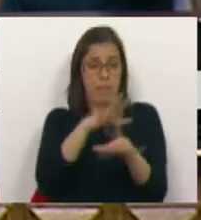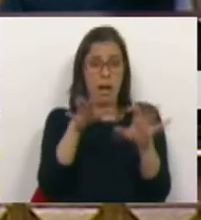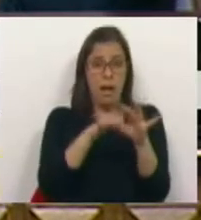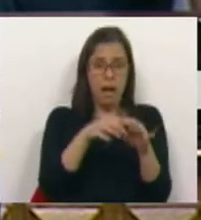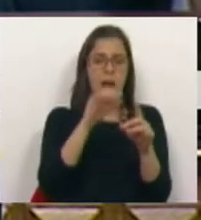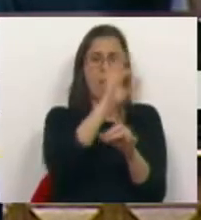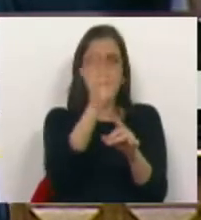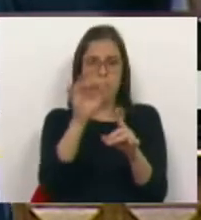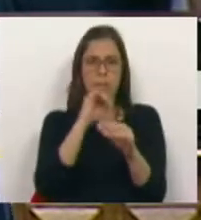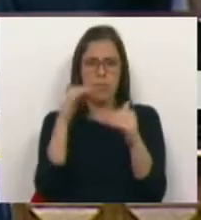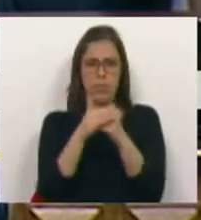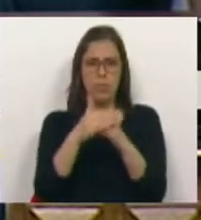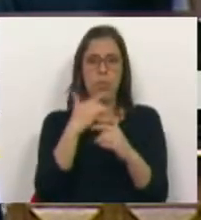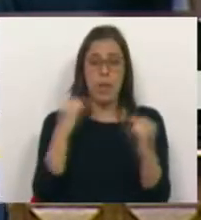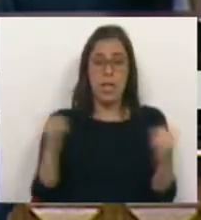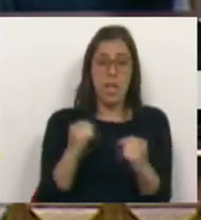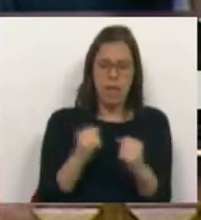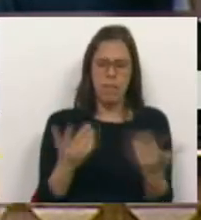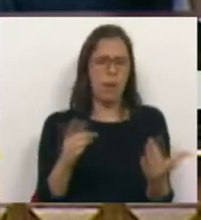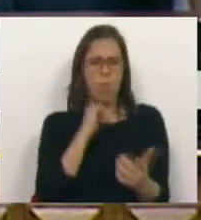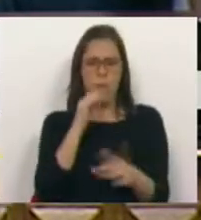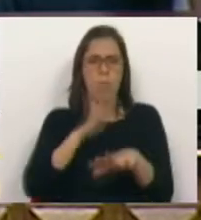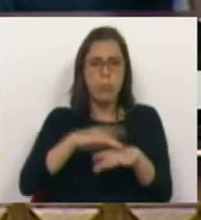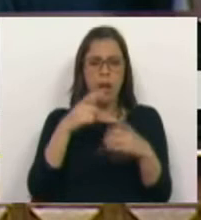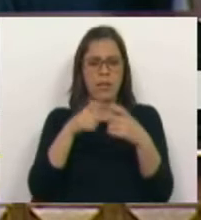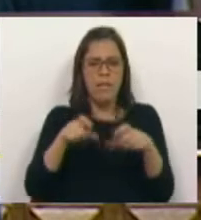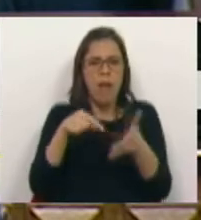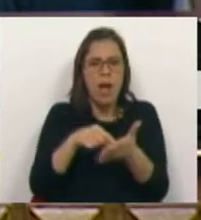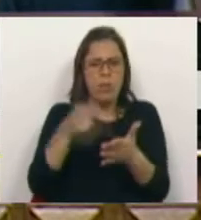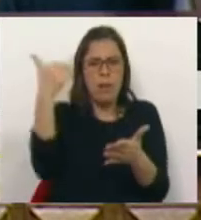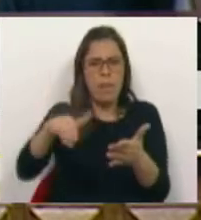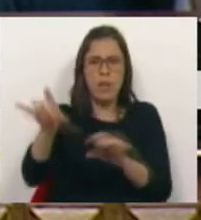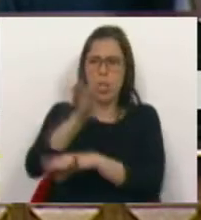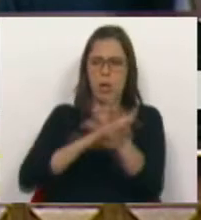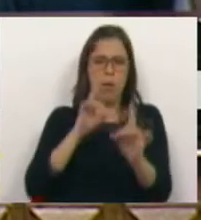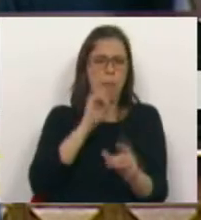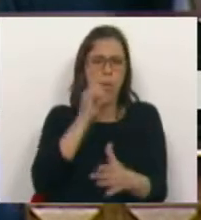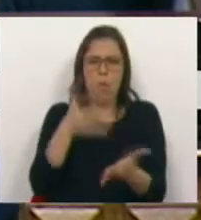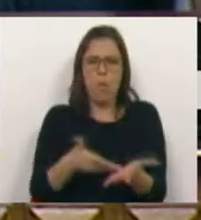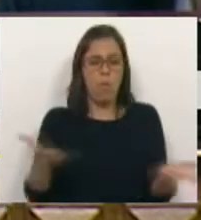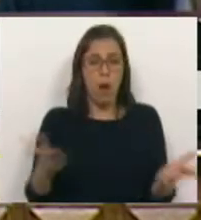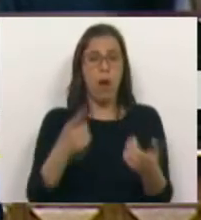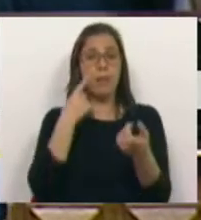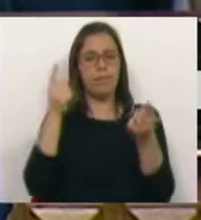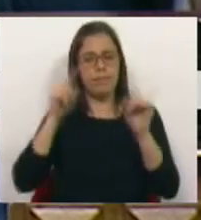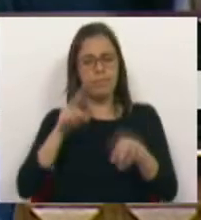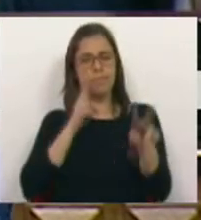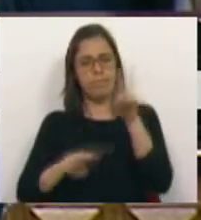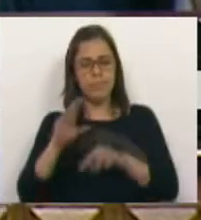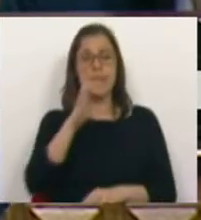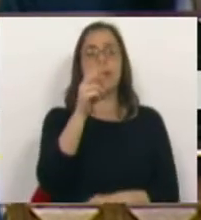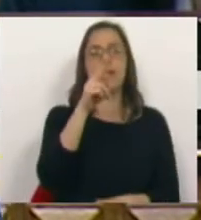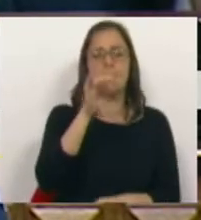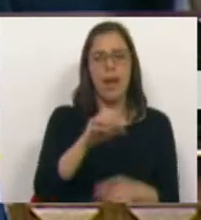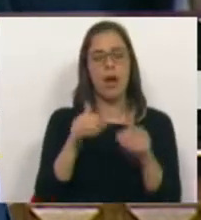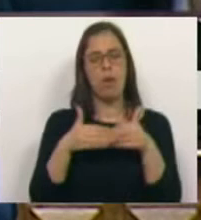de ter os índices de mortalidade excessiva no inverno que hoje temos, à conta da fatura energética mais cara da Europa. E, portanto, na revisibilidade dos QMEC,